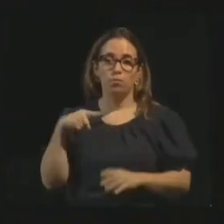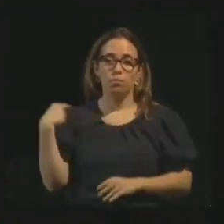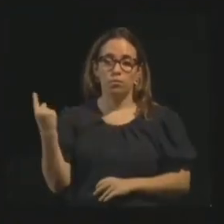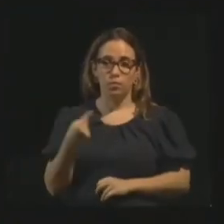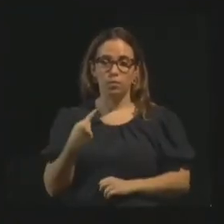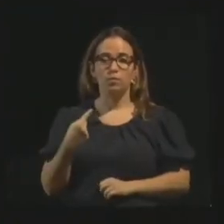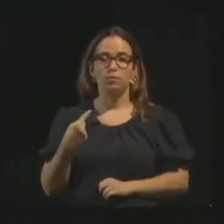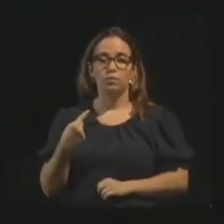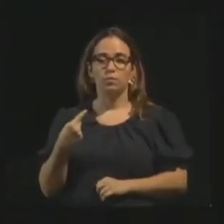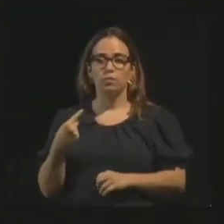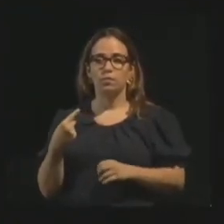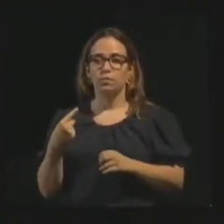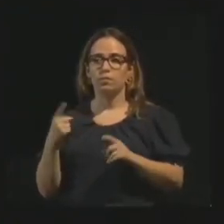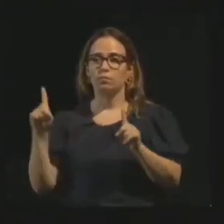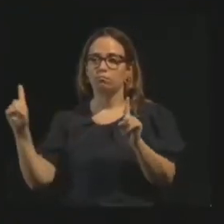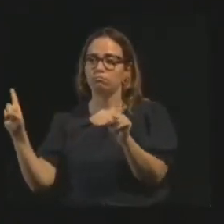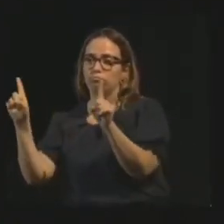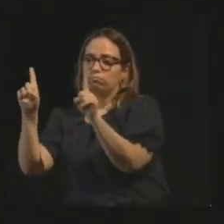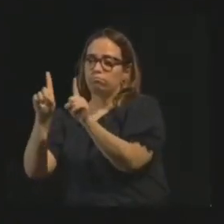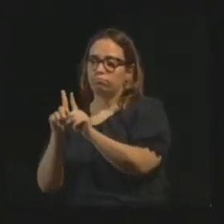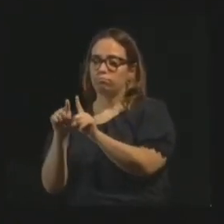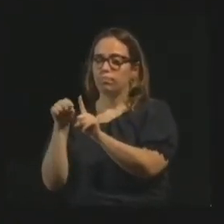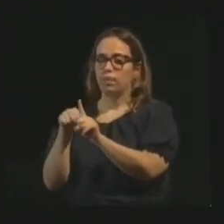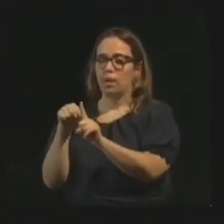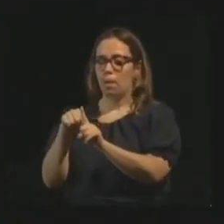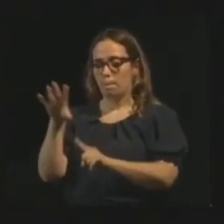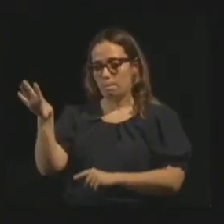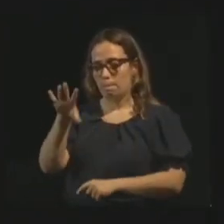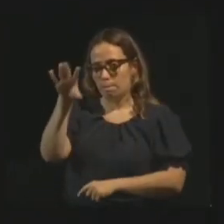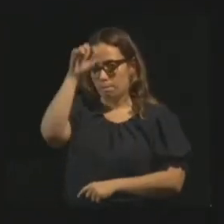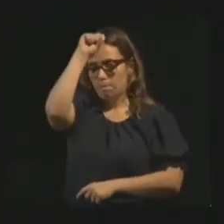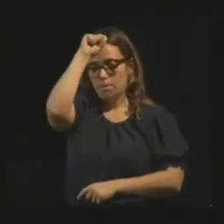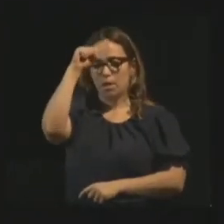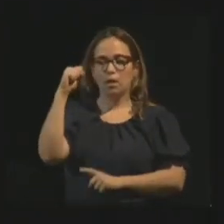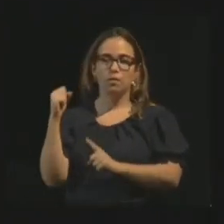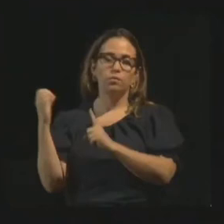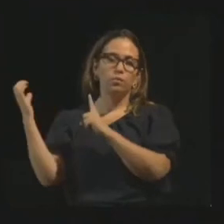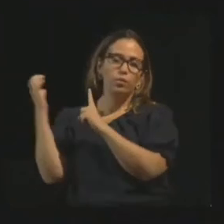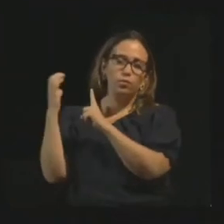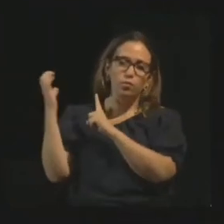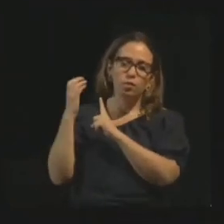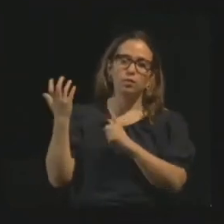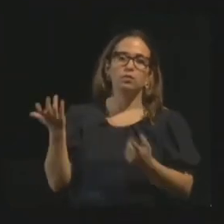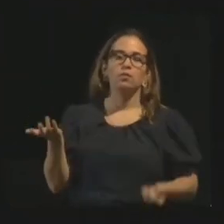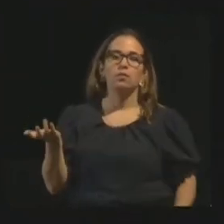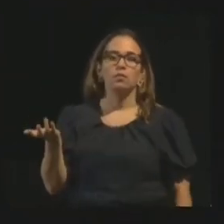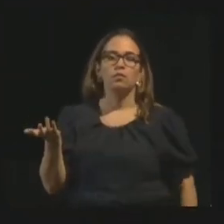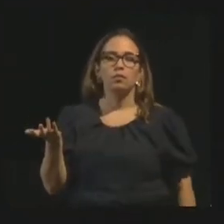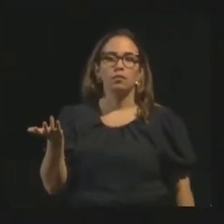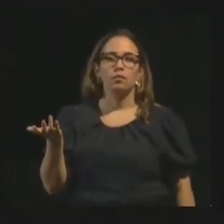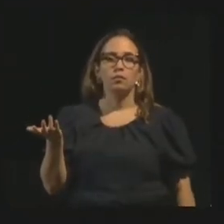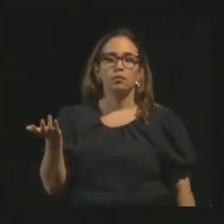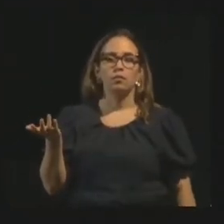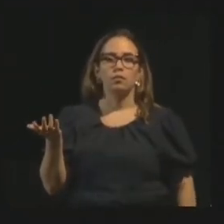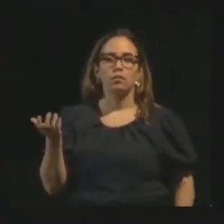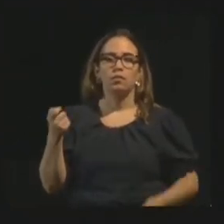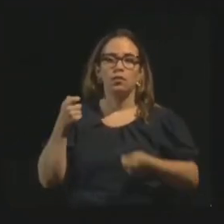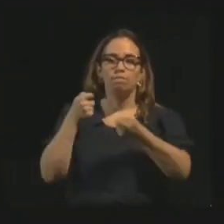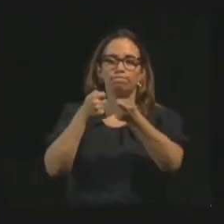se aproxima do médium, então, ele fica estimulando o seu orgulho, e às vezes, o próprio grupo o põe a perder.